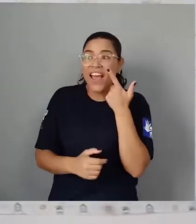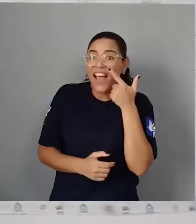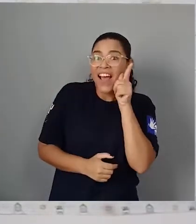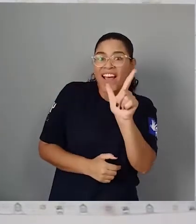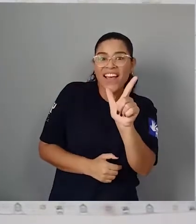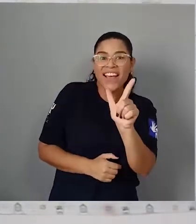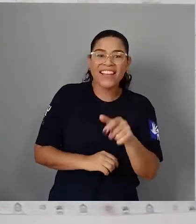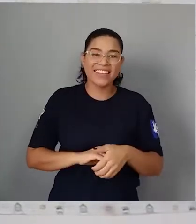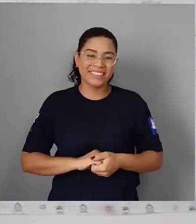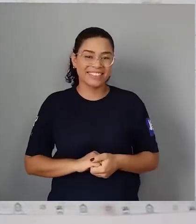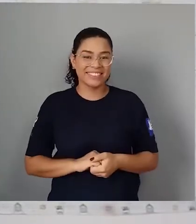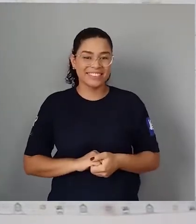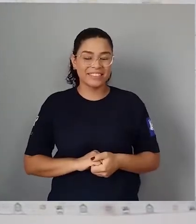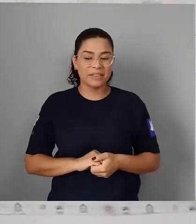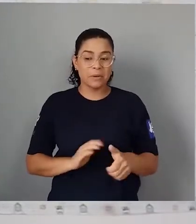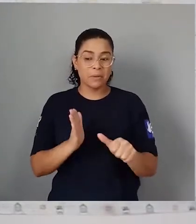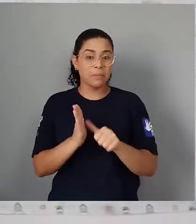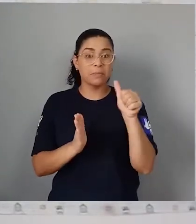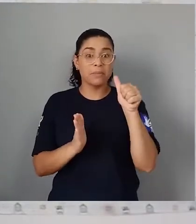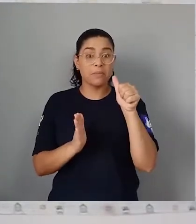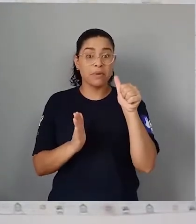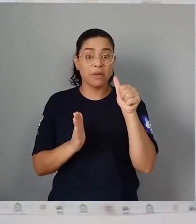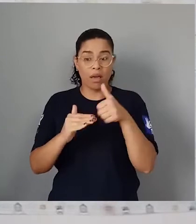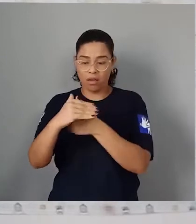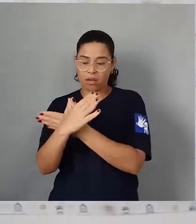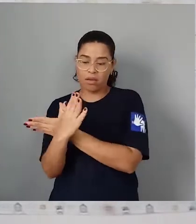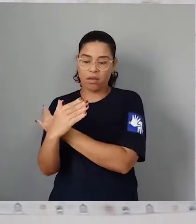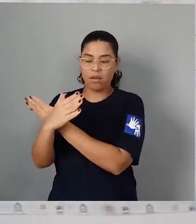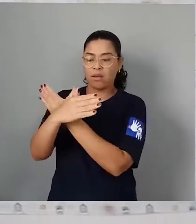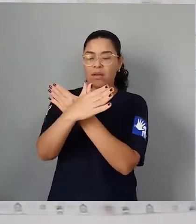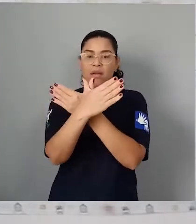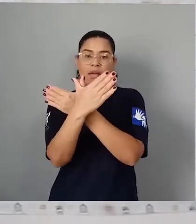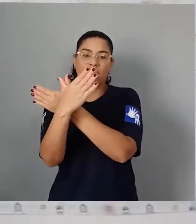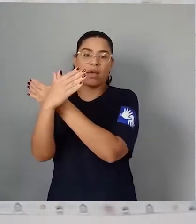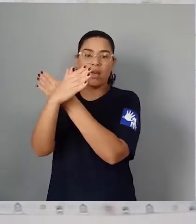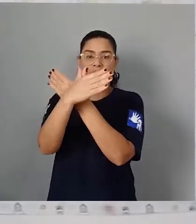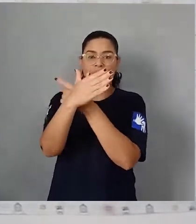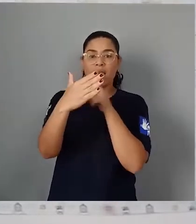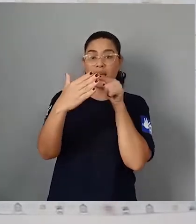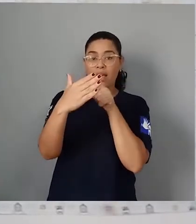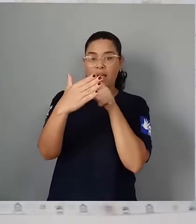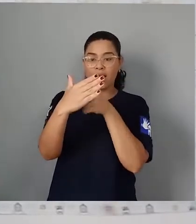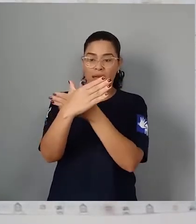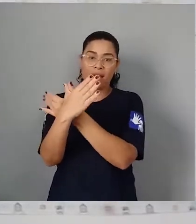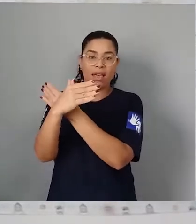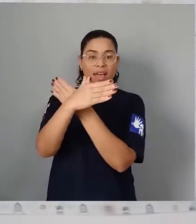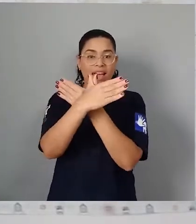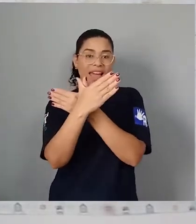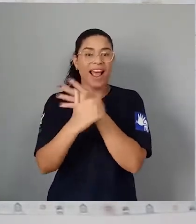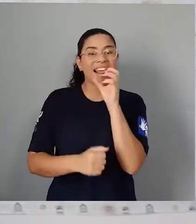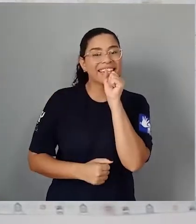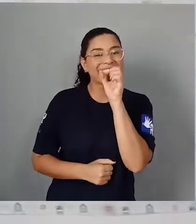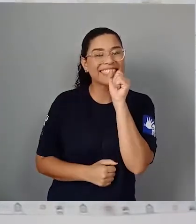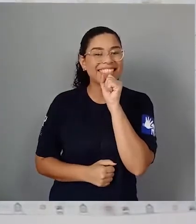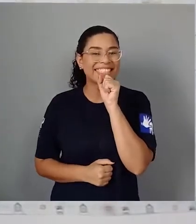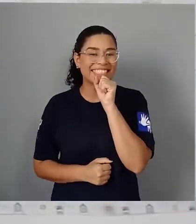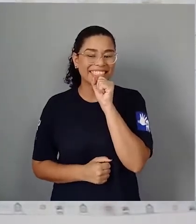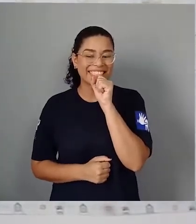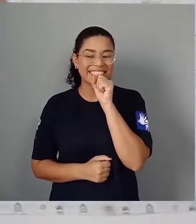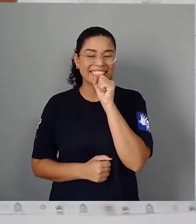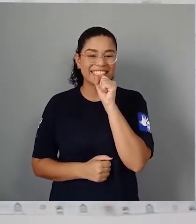borboleta Que se apresentou Foi a tigre laranja Que nos empolgou Com sua